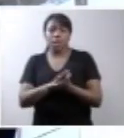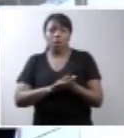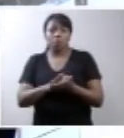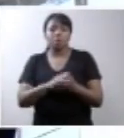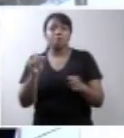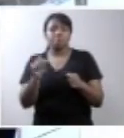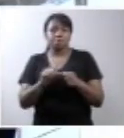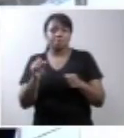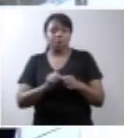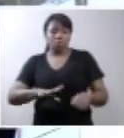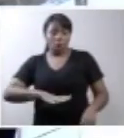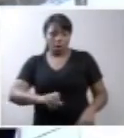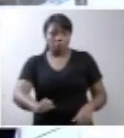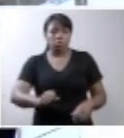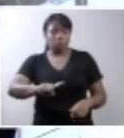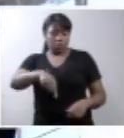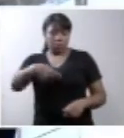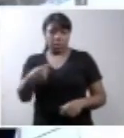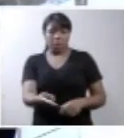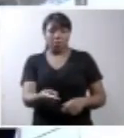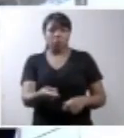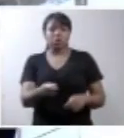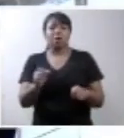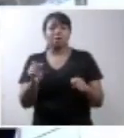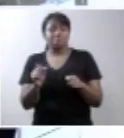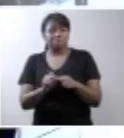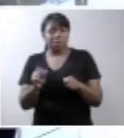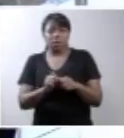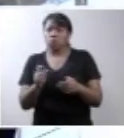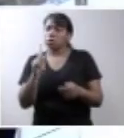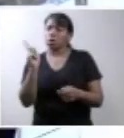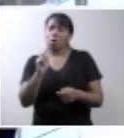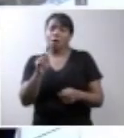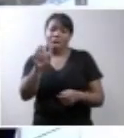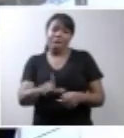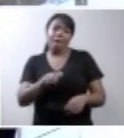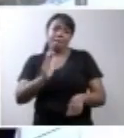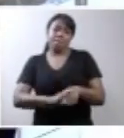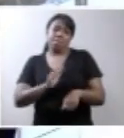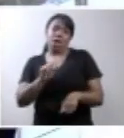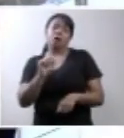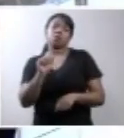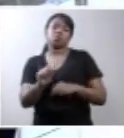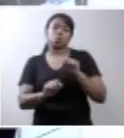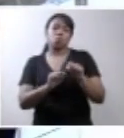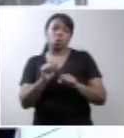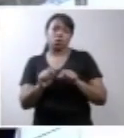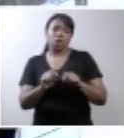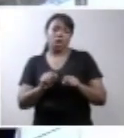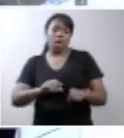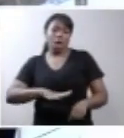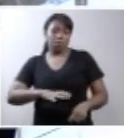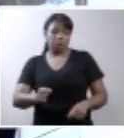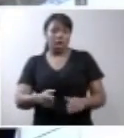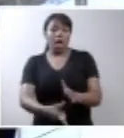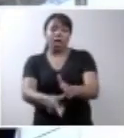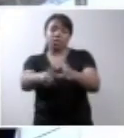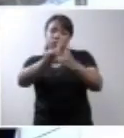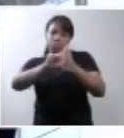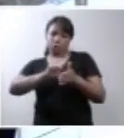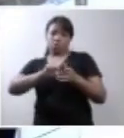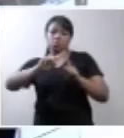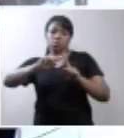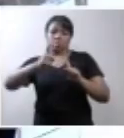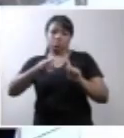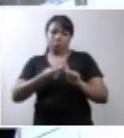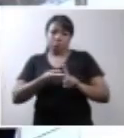aborto, porque se é depois de sua viabilidade, já não é mais, não é aborto, é antecipação do